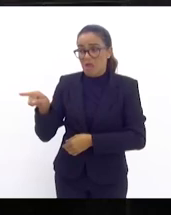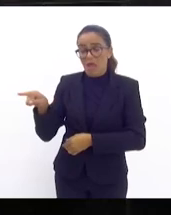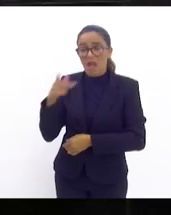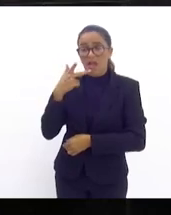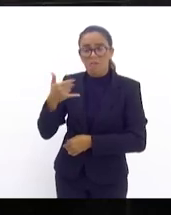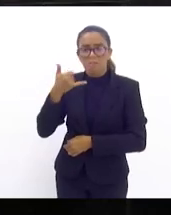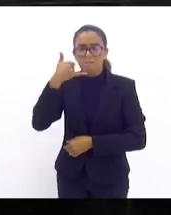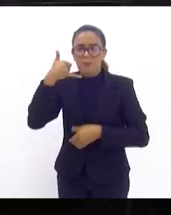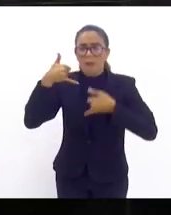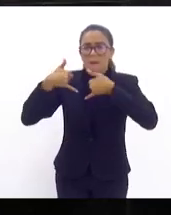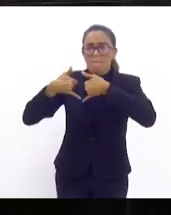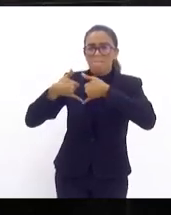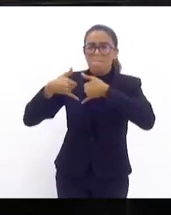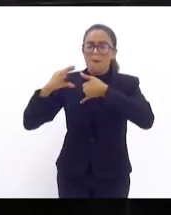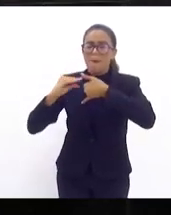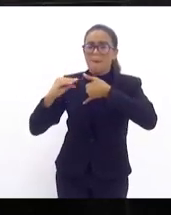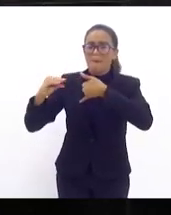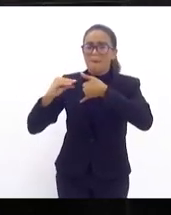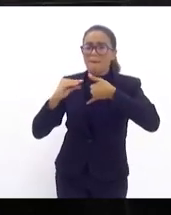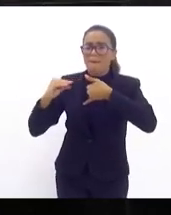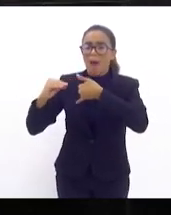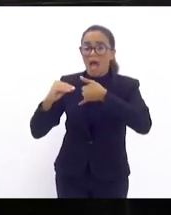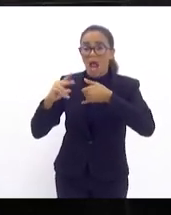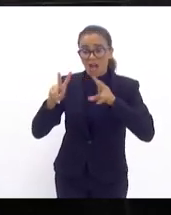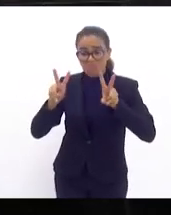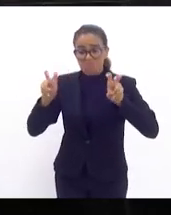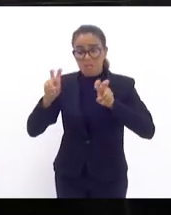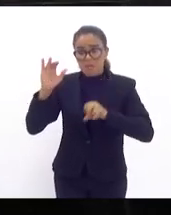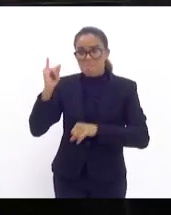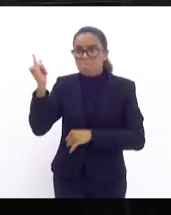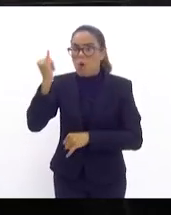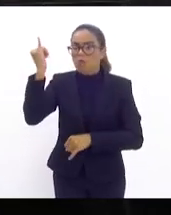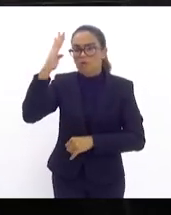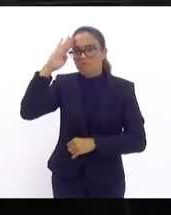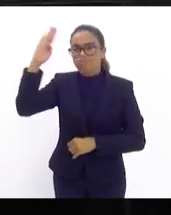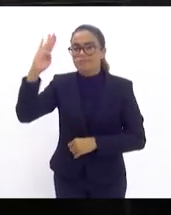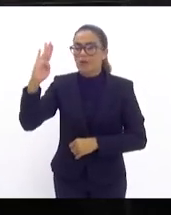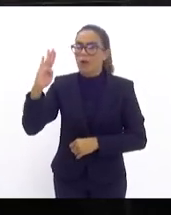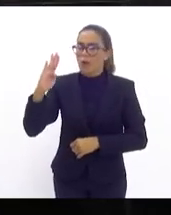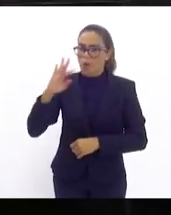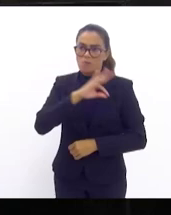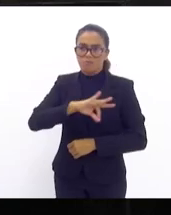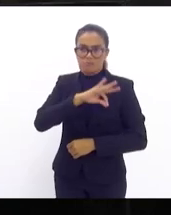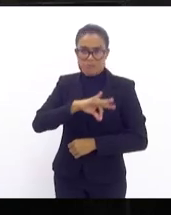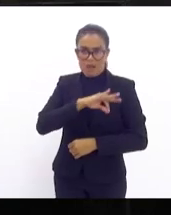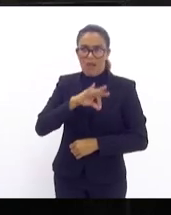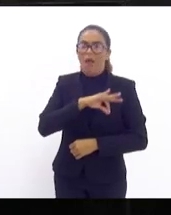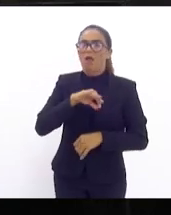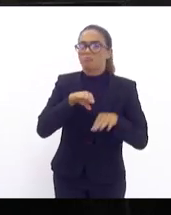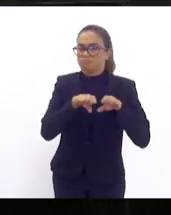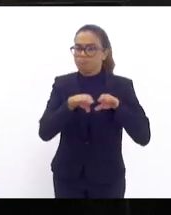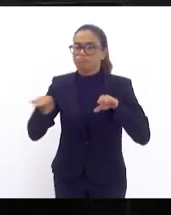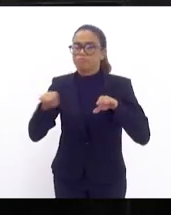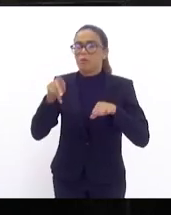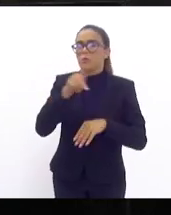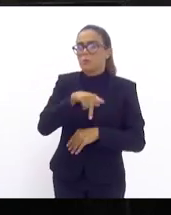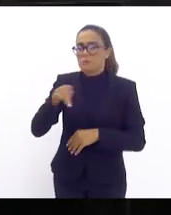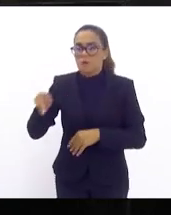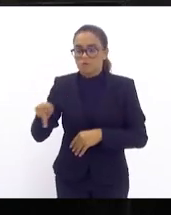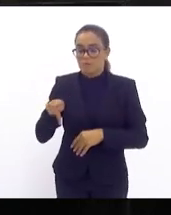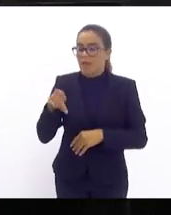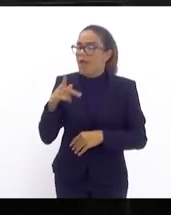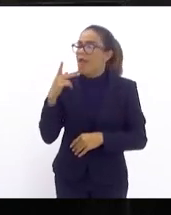ao telefone comigo a importância do tema piso nacional do magistério eu só quero deixar registrado que é fundamental o diálogo que é